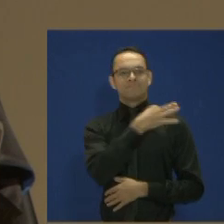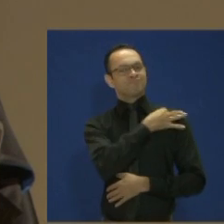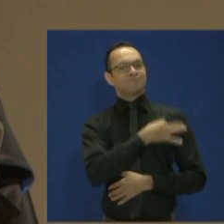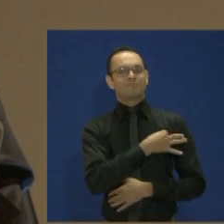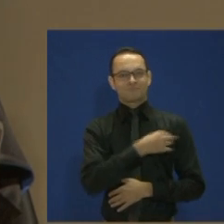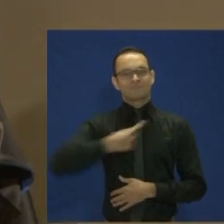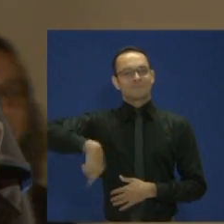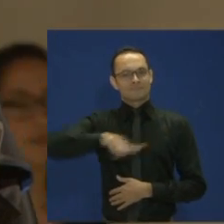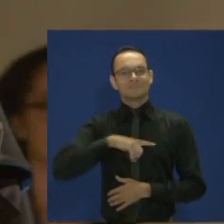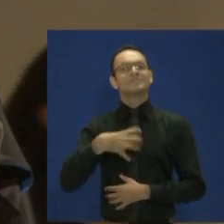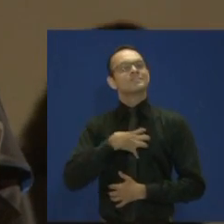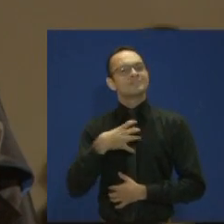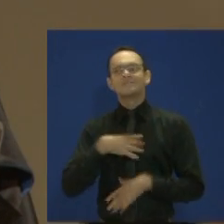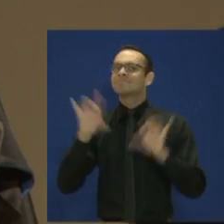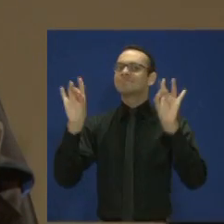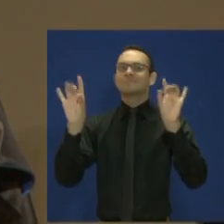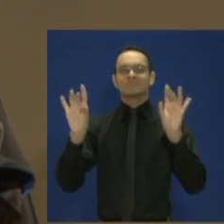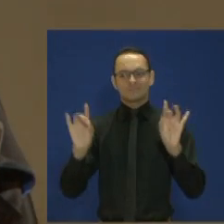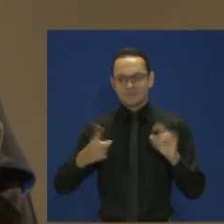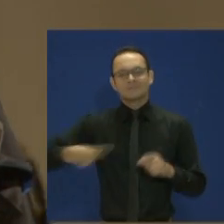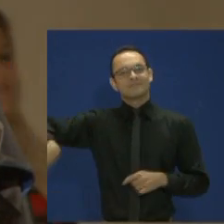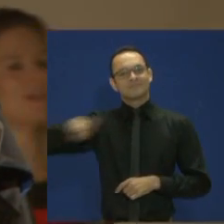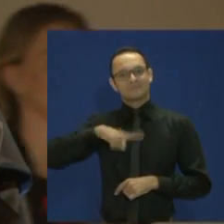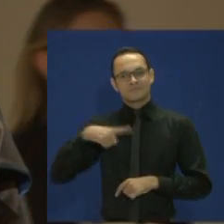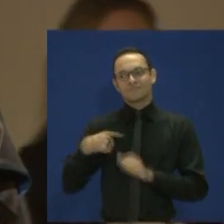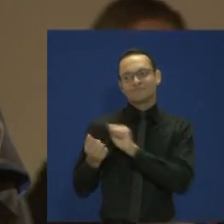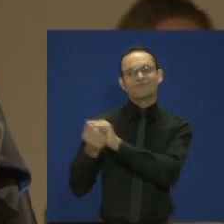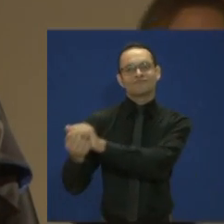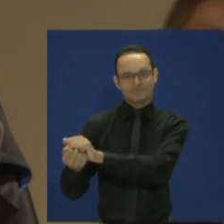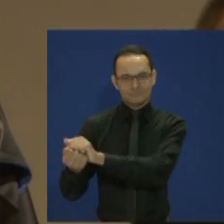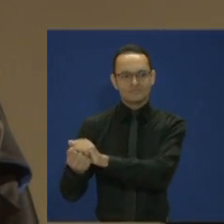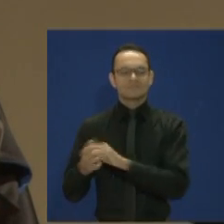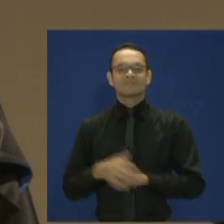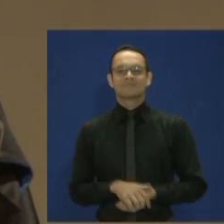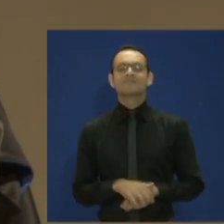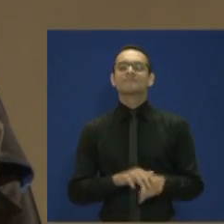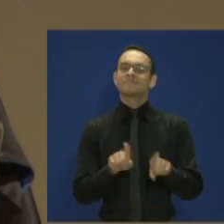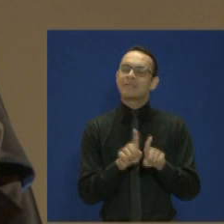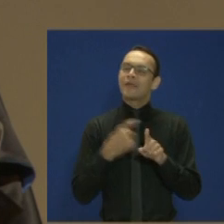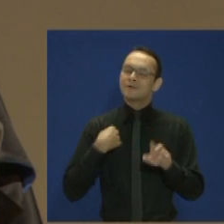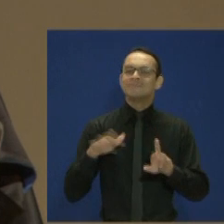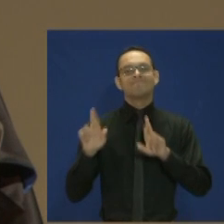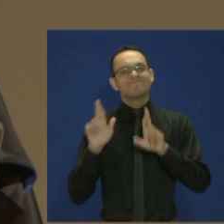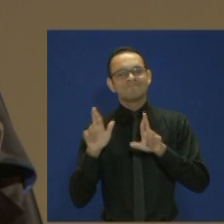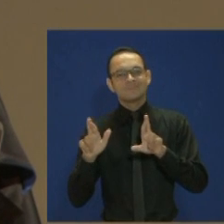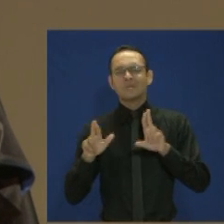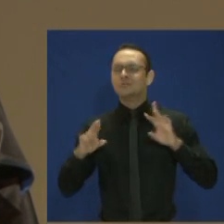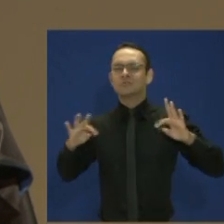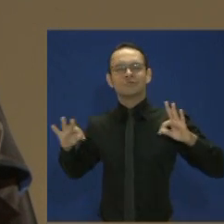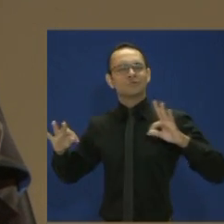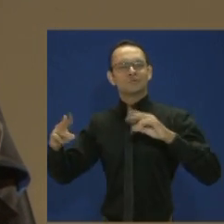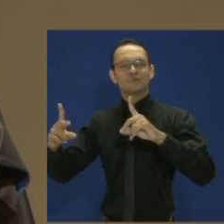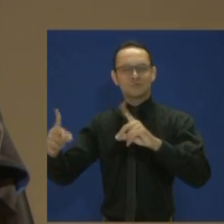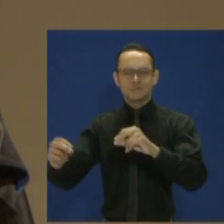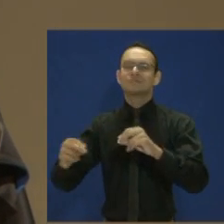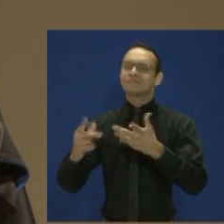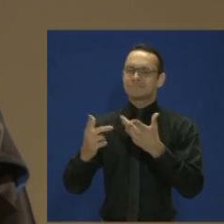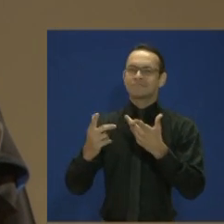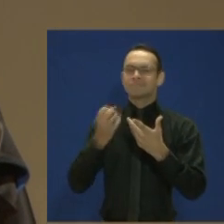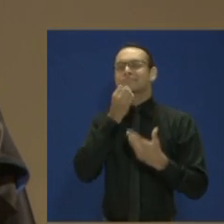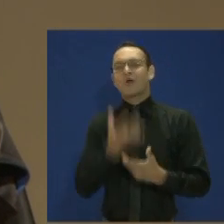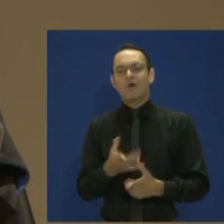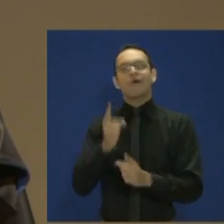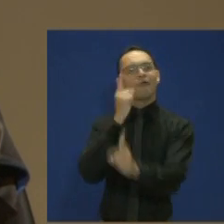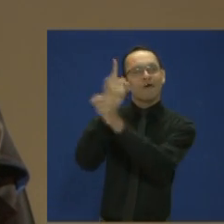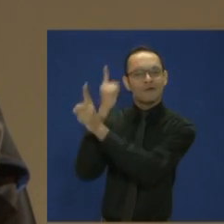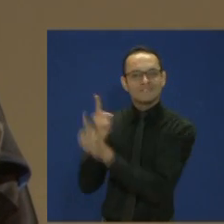Ecólogos, é um privilégio estar ao lado de vocês. Torço para que tenhamos muitos outros desencontros em